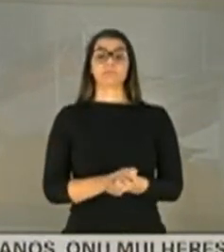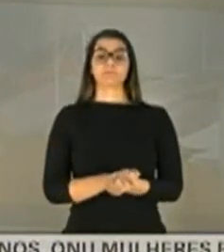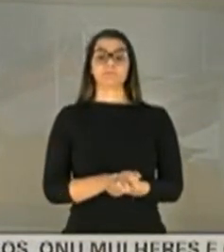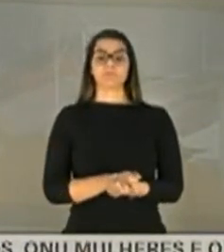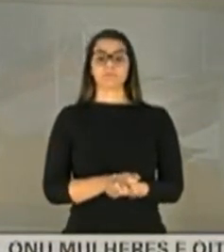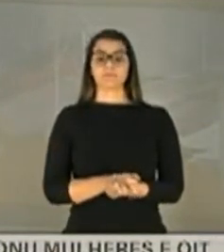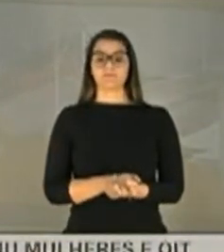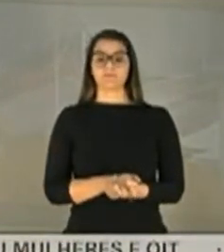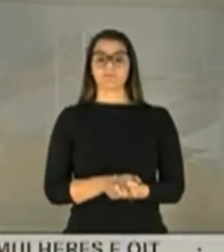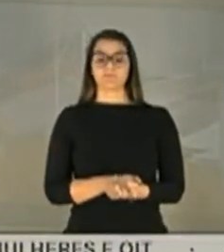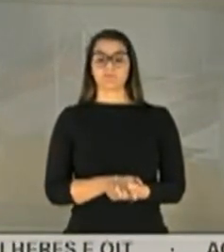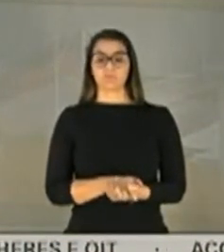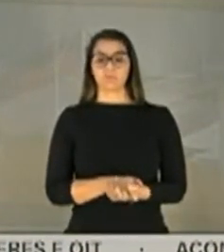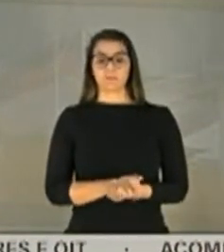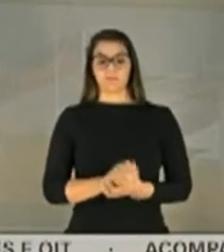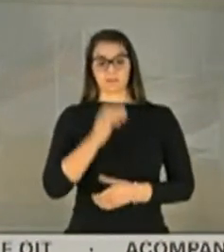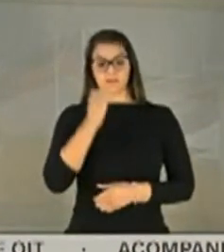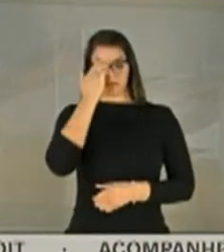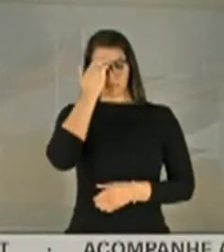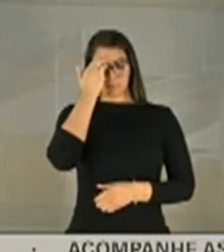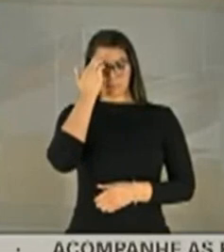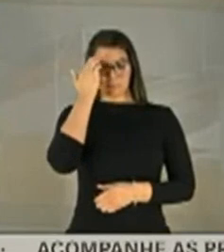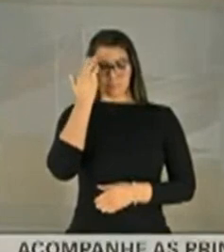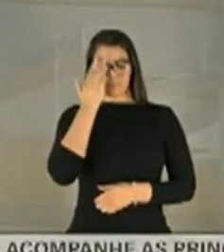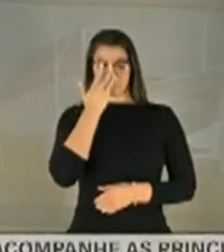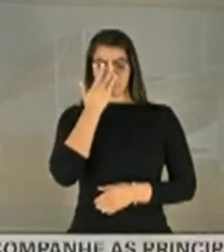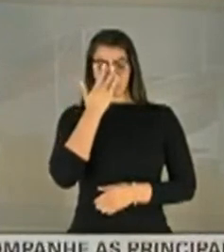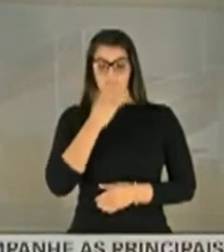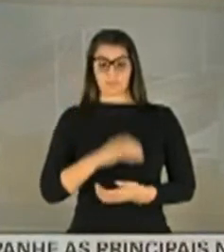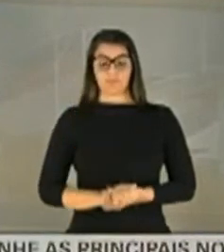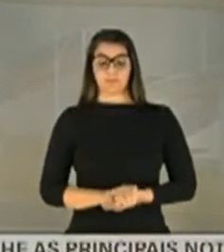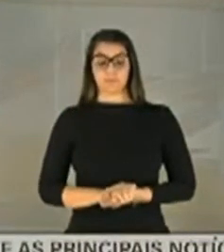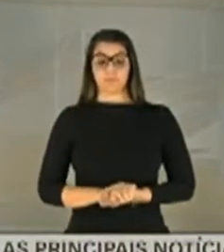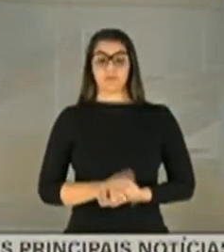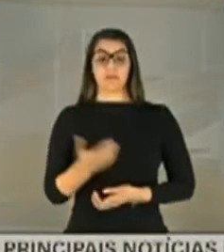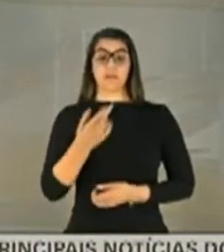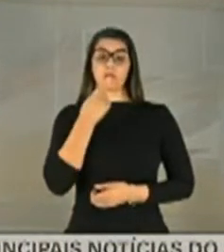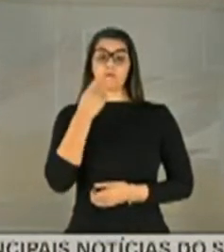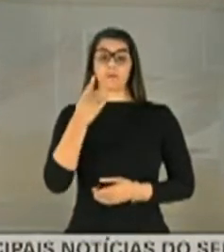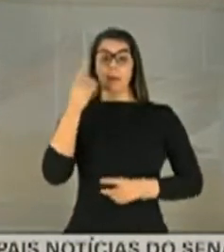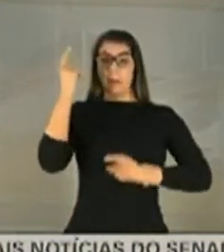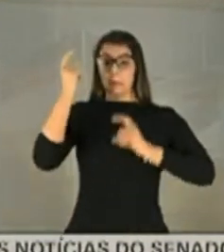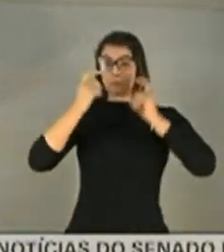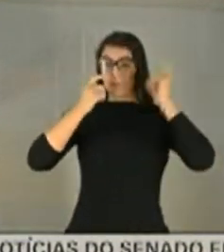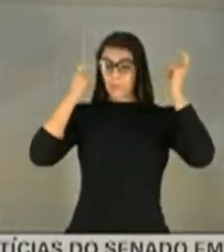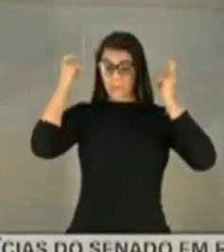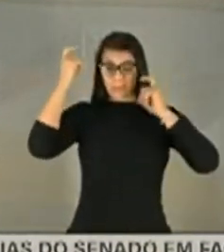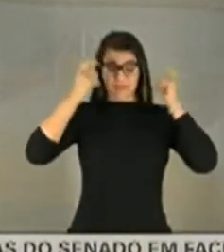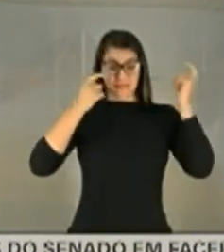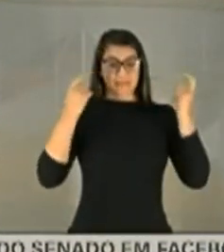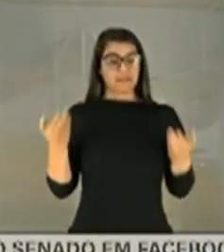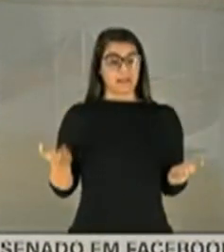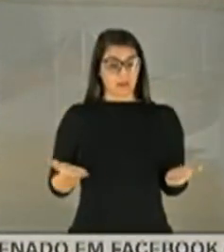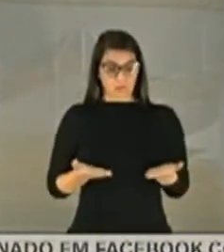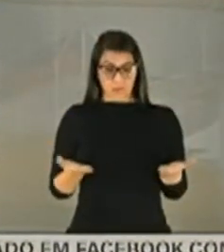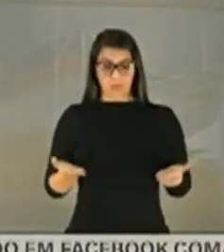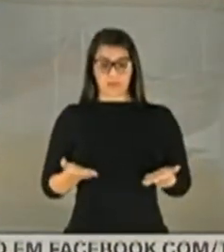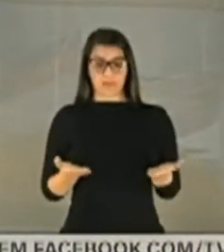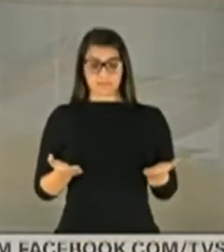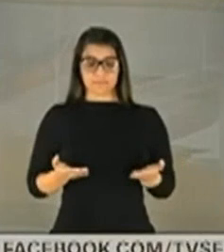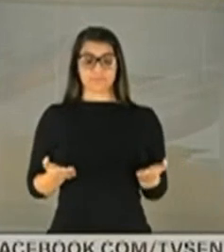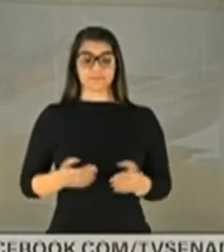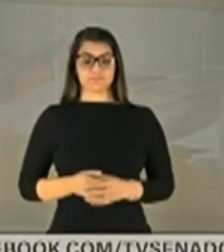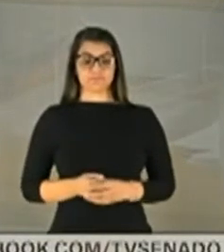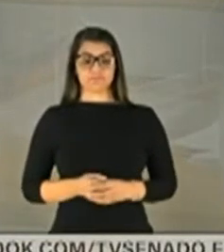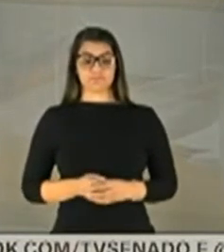acaso, eu queria lhe passar uma preocupação enorme que eu estou tendo nesse momento, enquanto